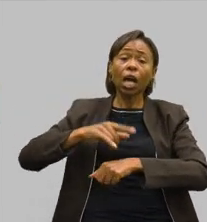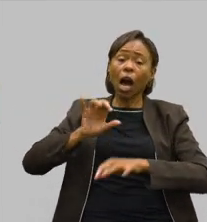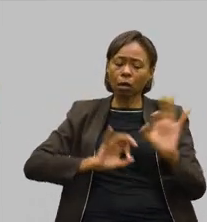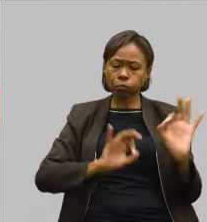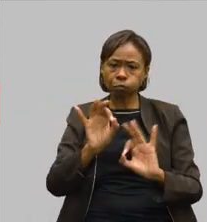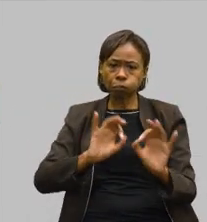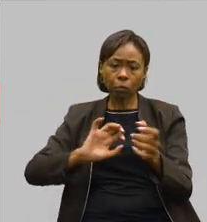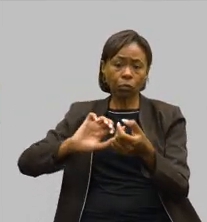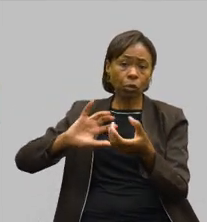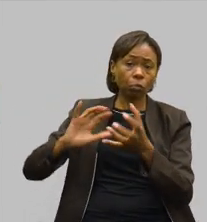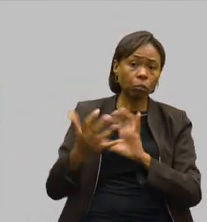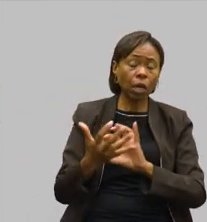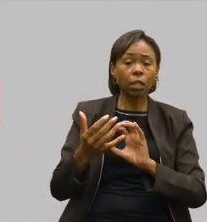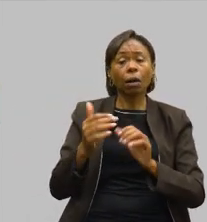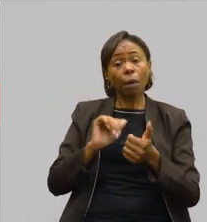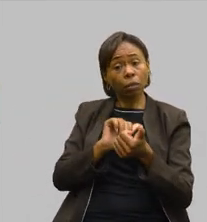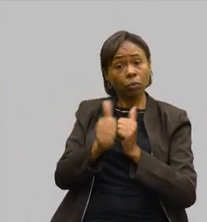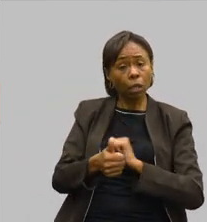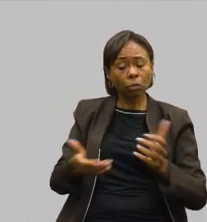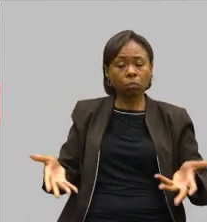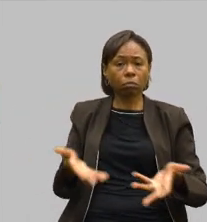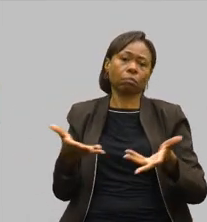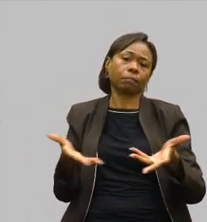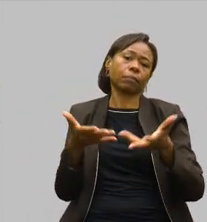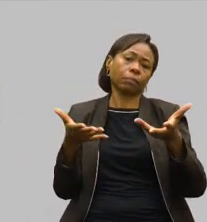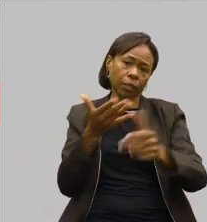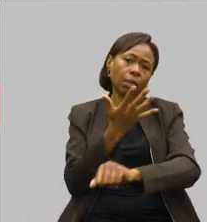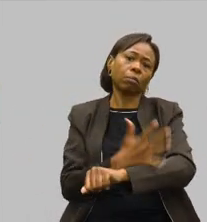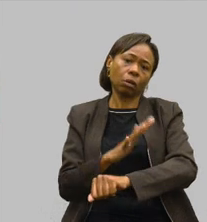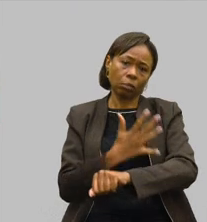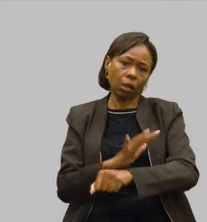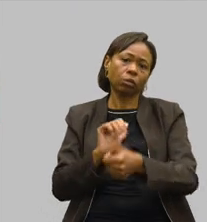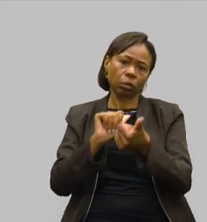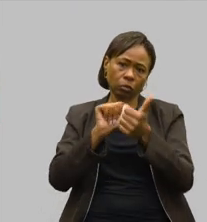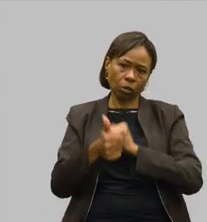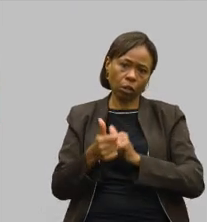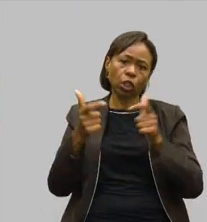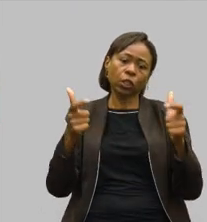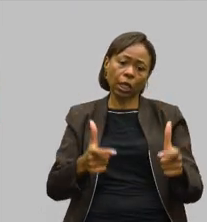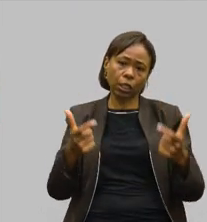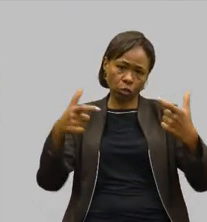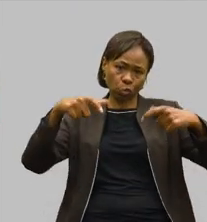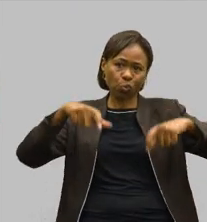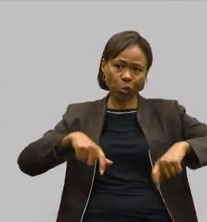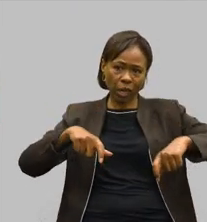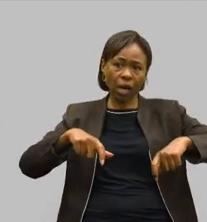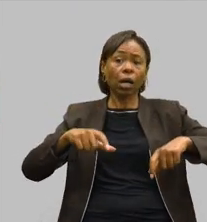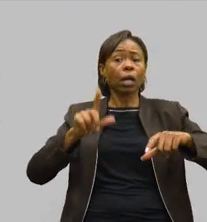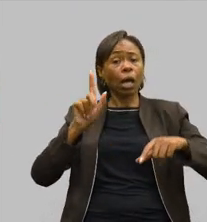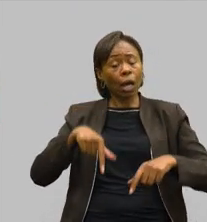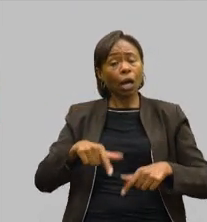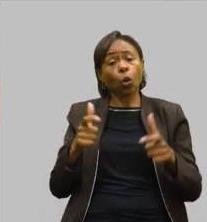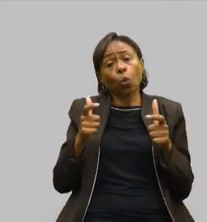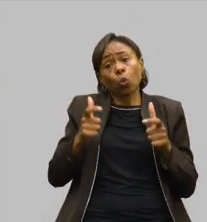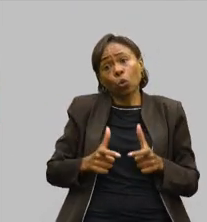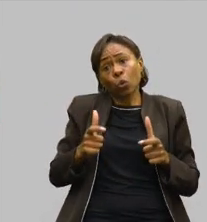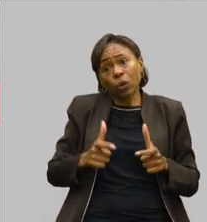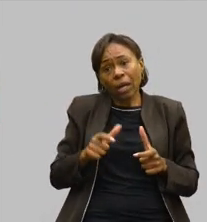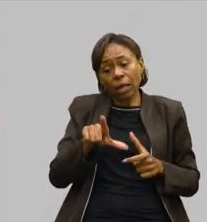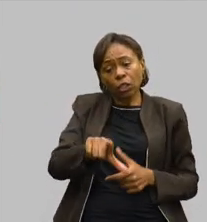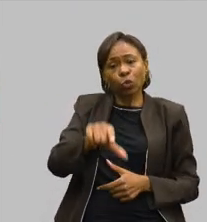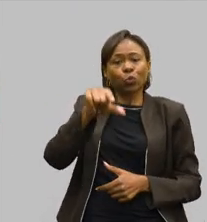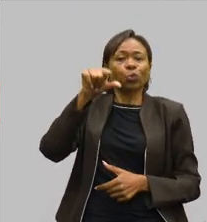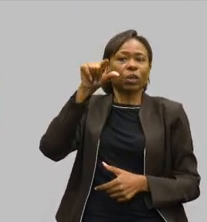prática do esporte e também incentivar a prática do esporte nesses locais. Então, são lugares que são eleitos